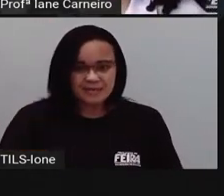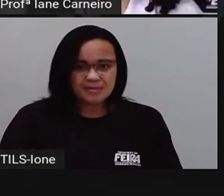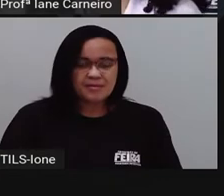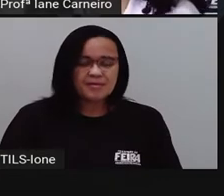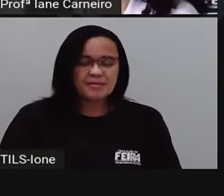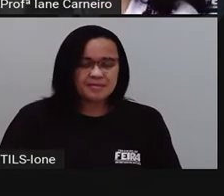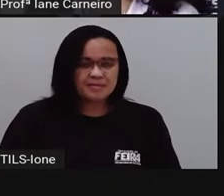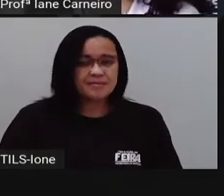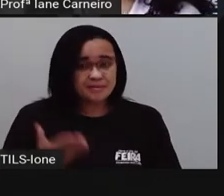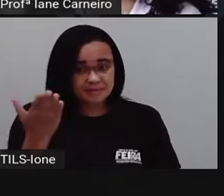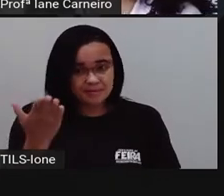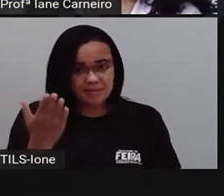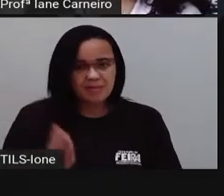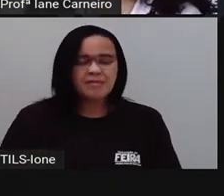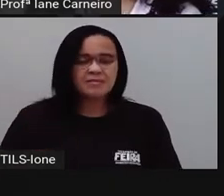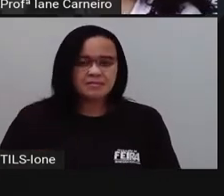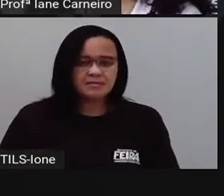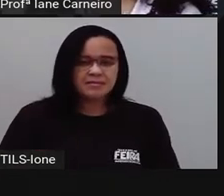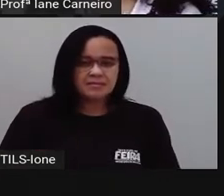Zebra. Deixa eu mudar a cor.